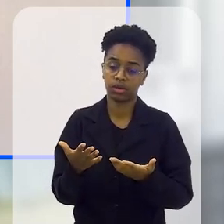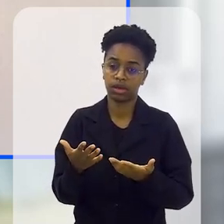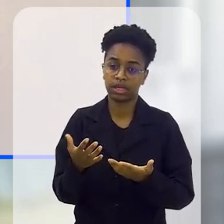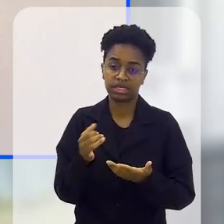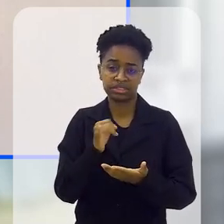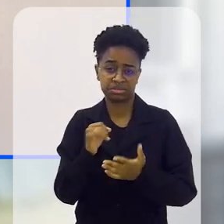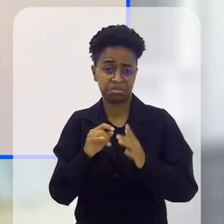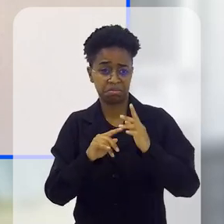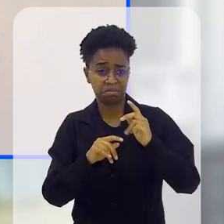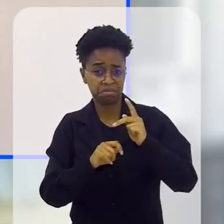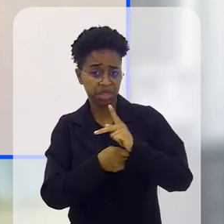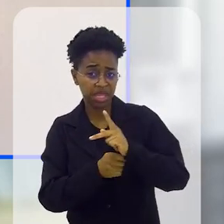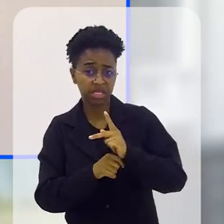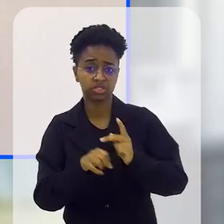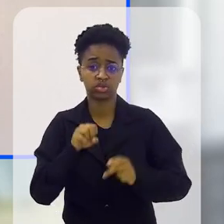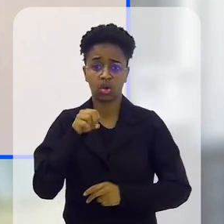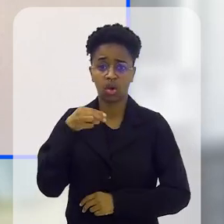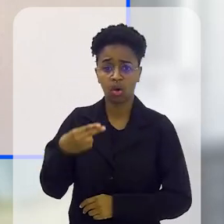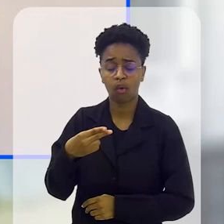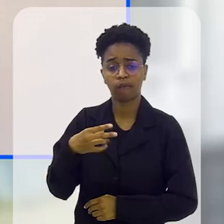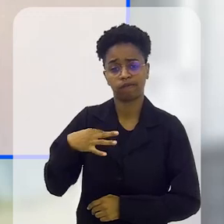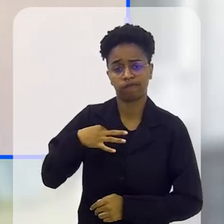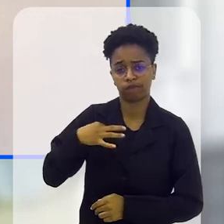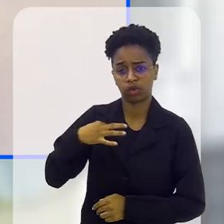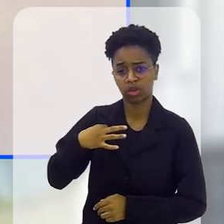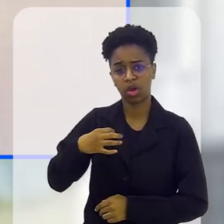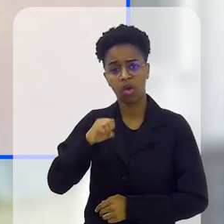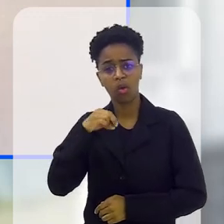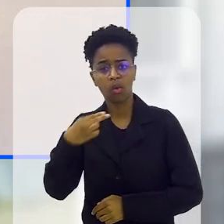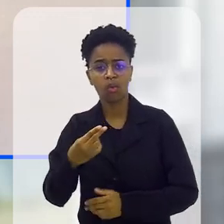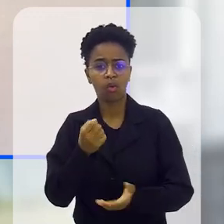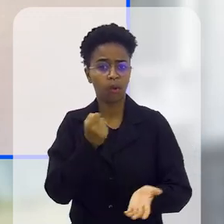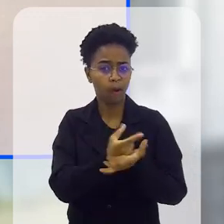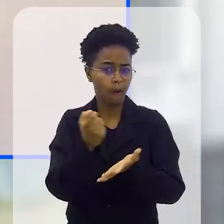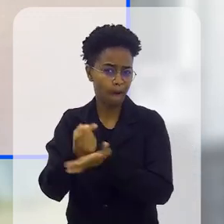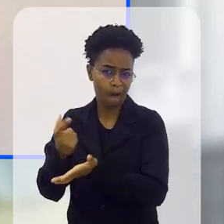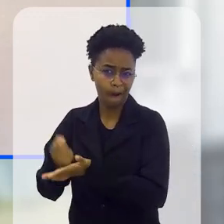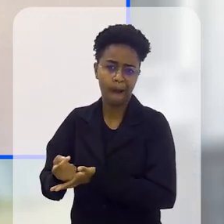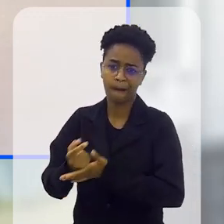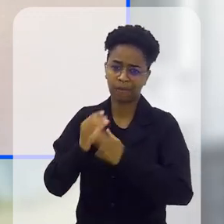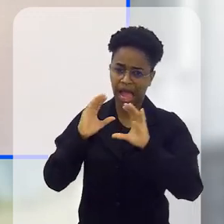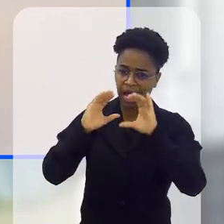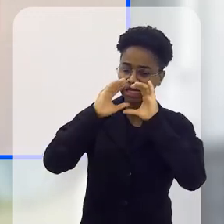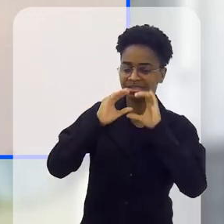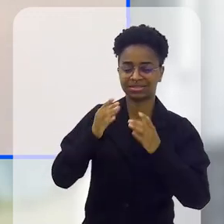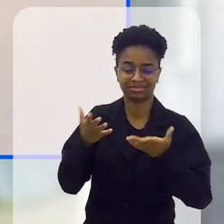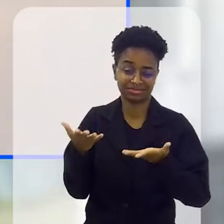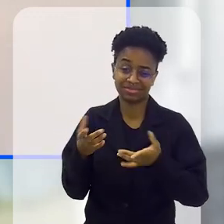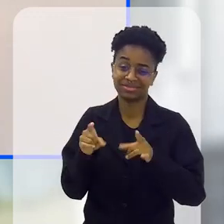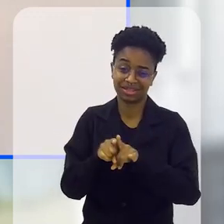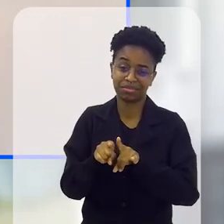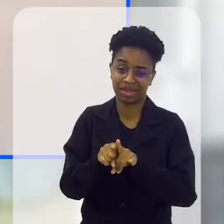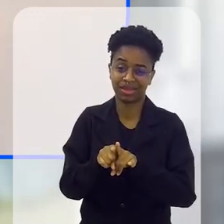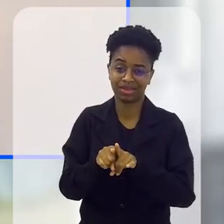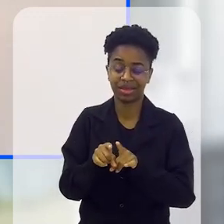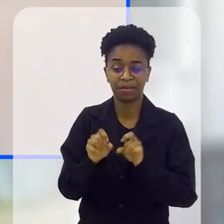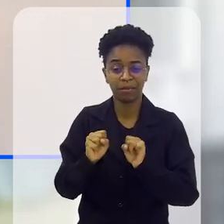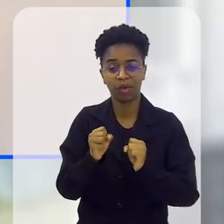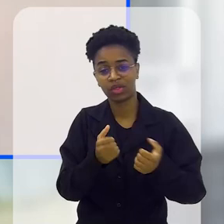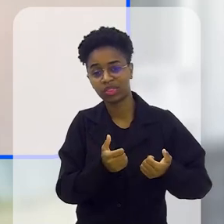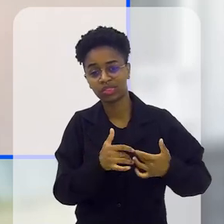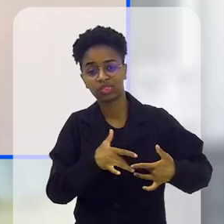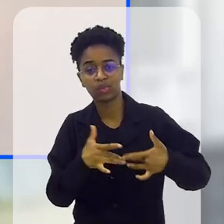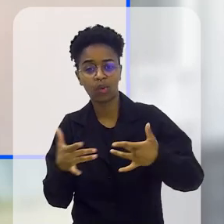Então, seja fazendo um Pix, seja fazendo, se voluntariando, seja comprando muitos tickets de Big Mac,